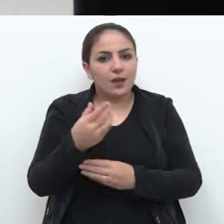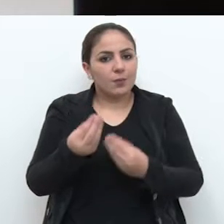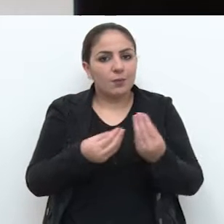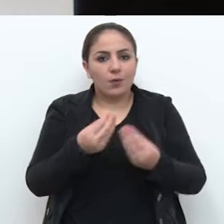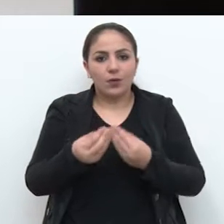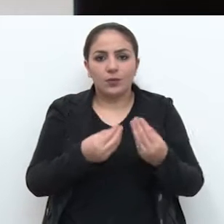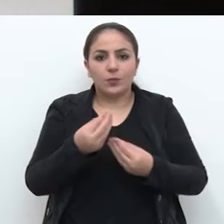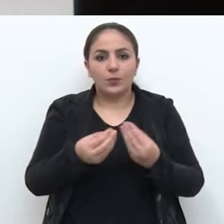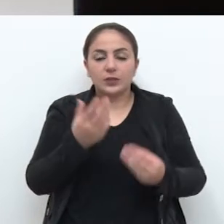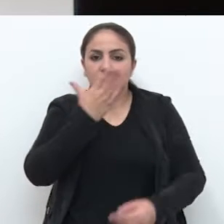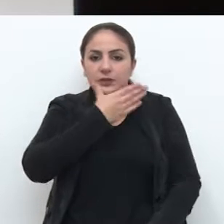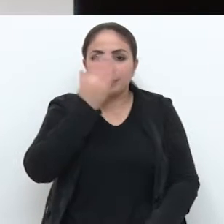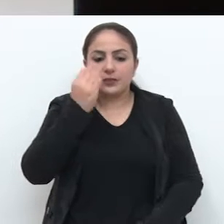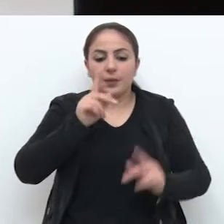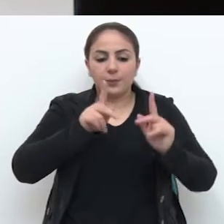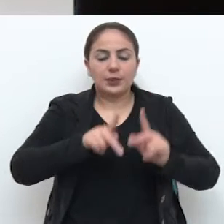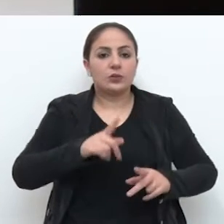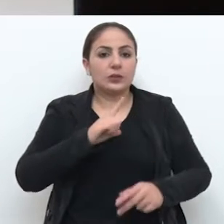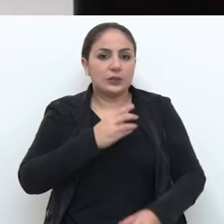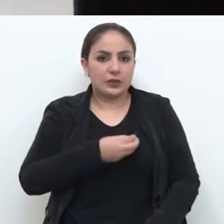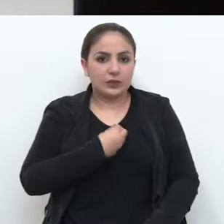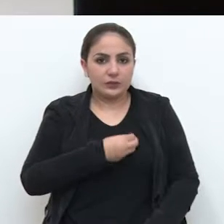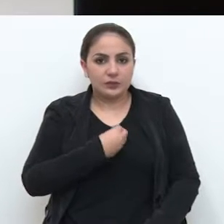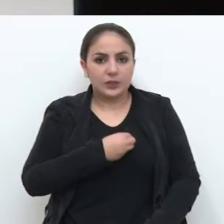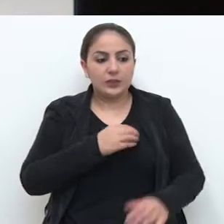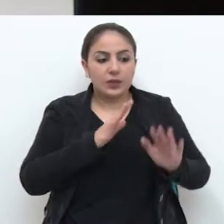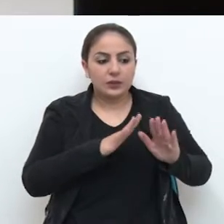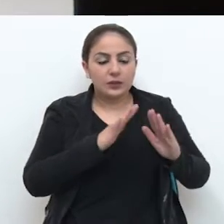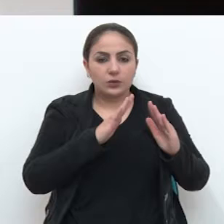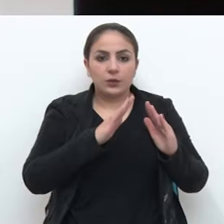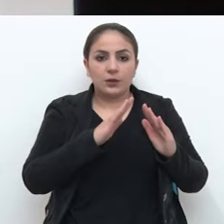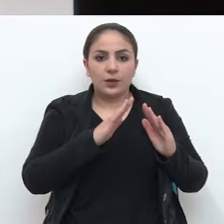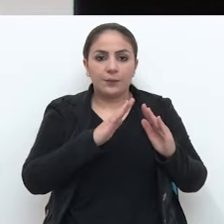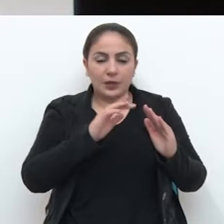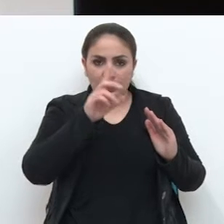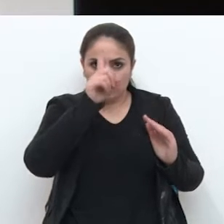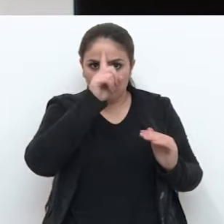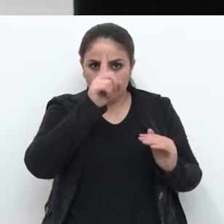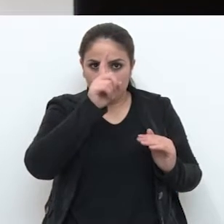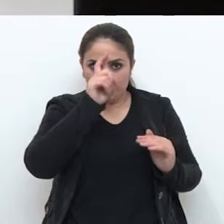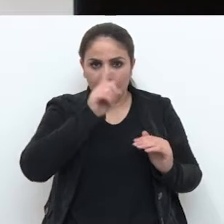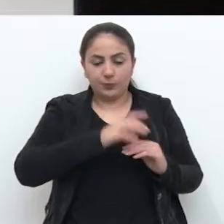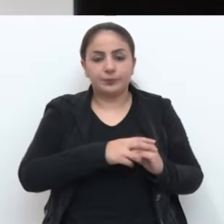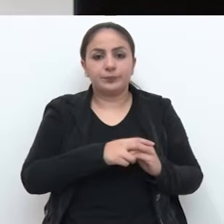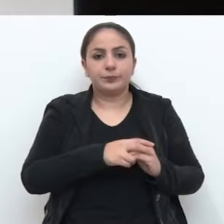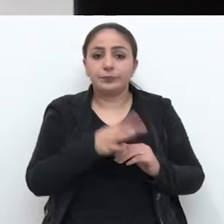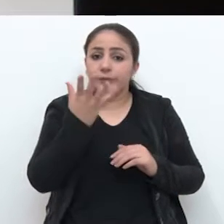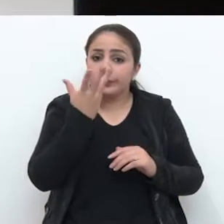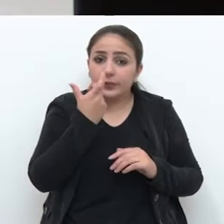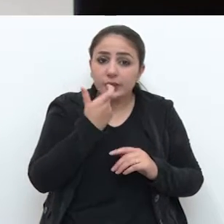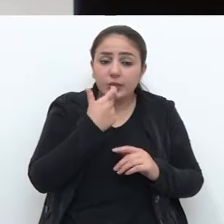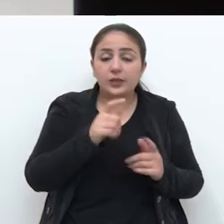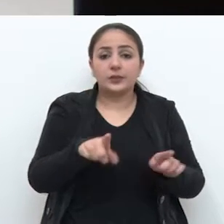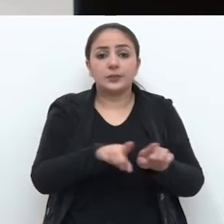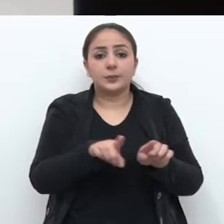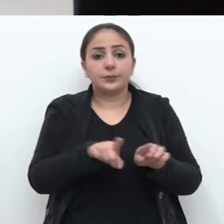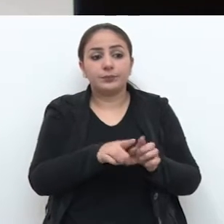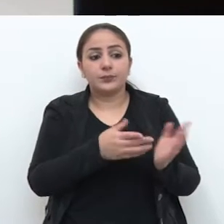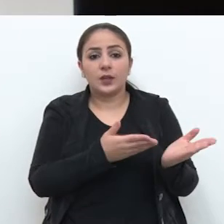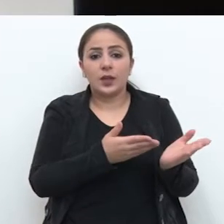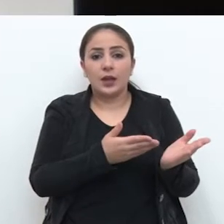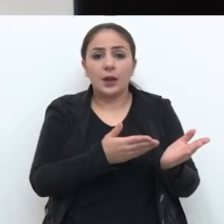ó. Não podemos esquecer também daquelas pessoas que estão enfermas no hospital. Crianças,